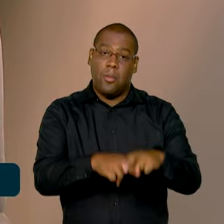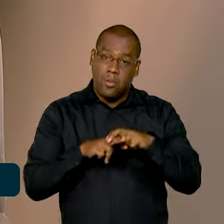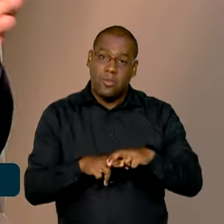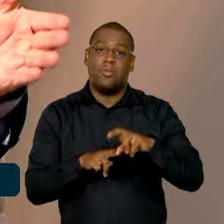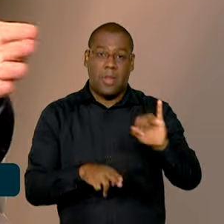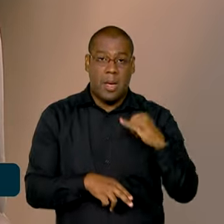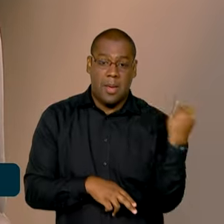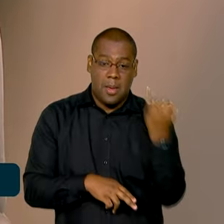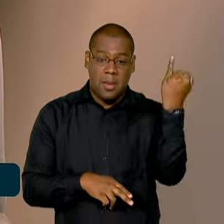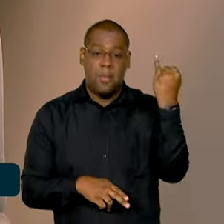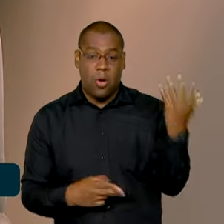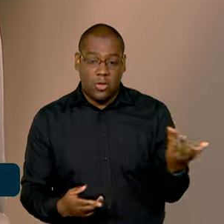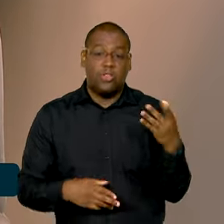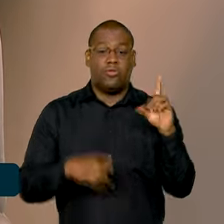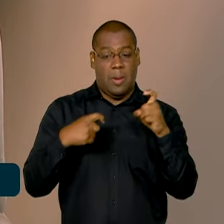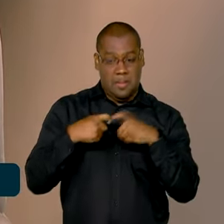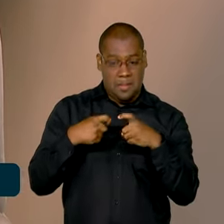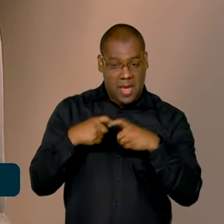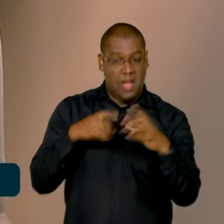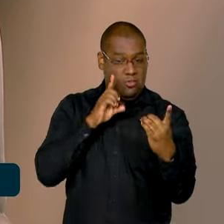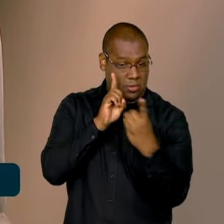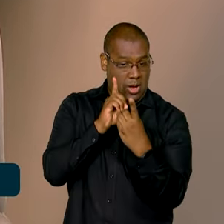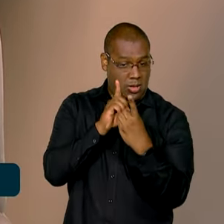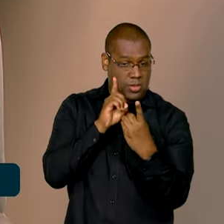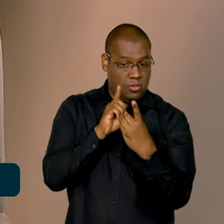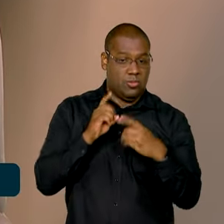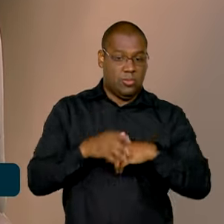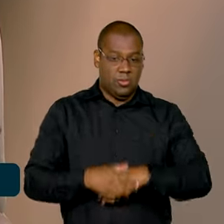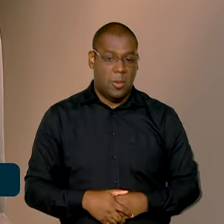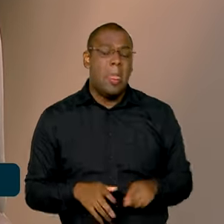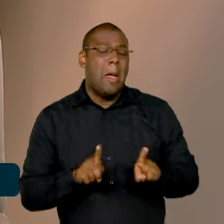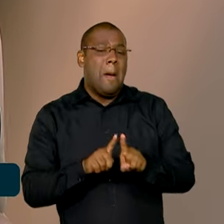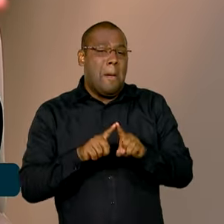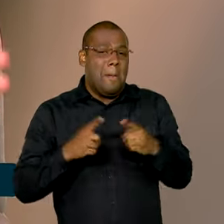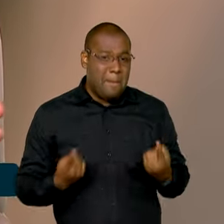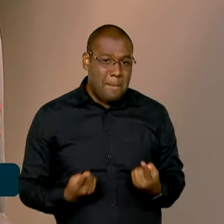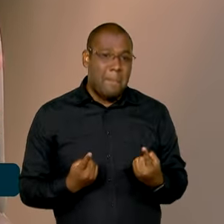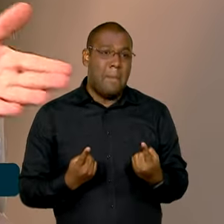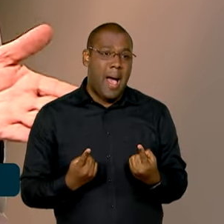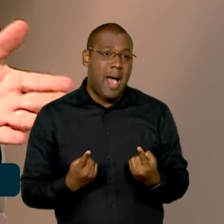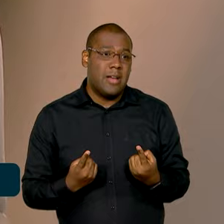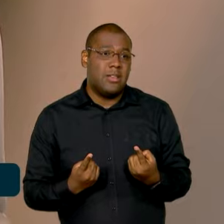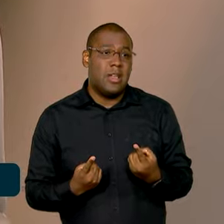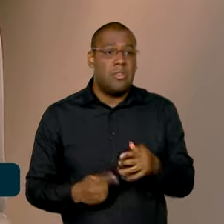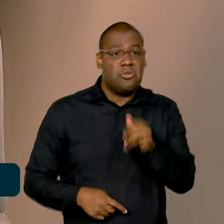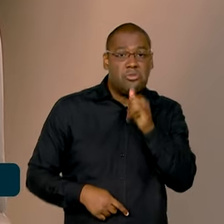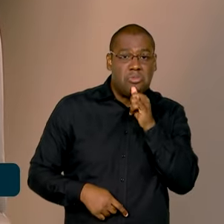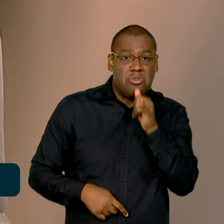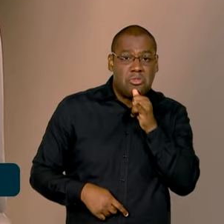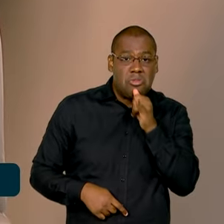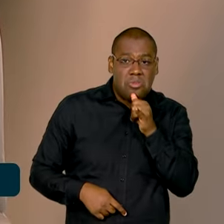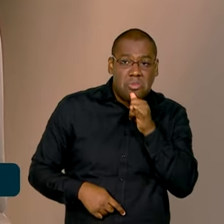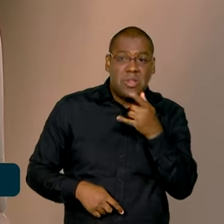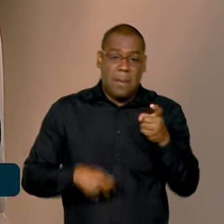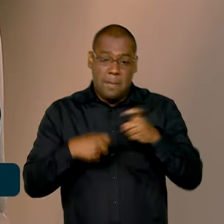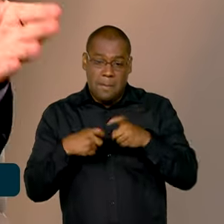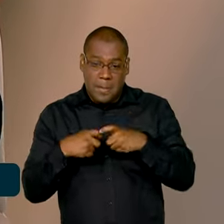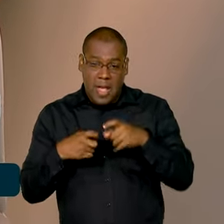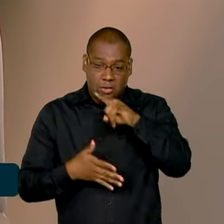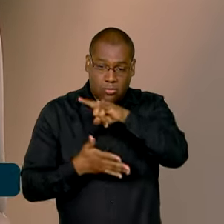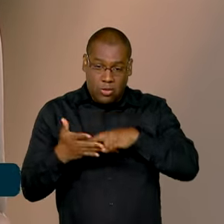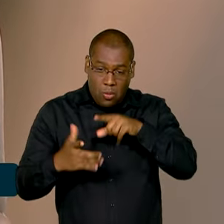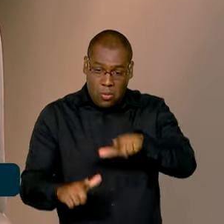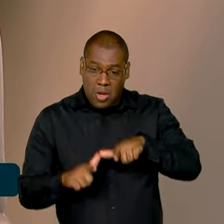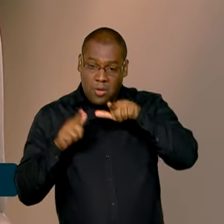perícia e ver se aquilo é permanente. Agora, aqueles benefícios mais rápidos, até 180 dias, que é o caso do atestado médico, não tem